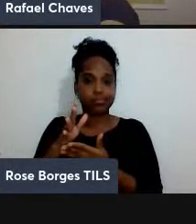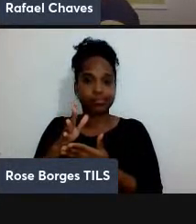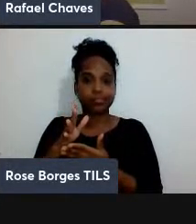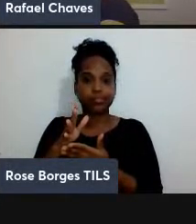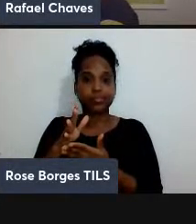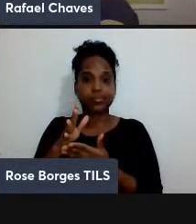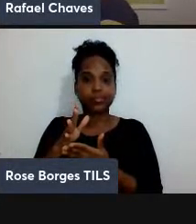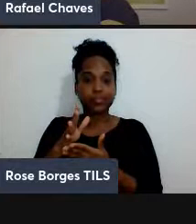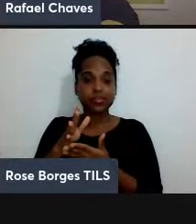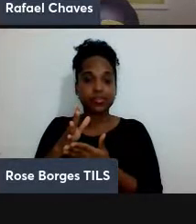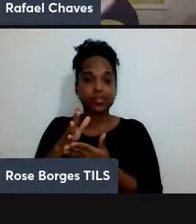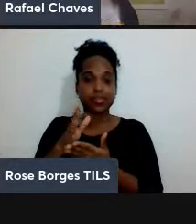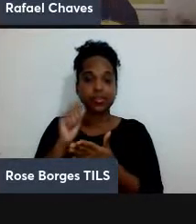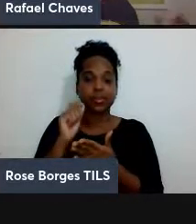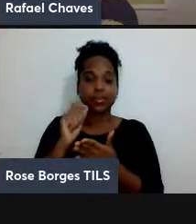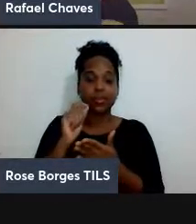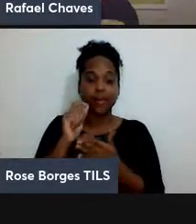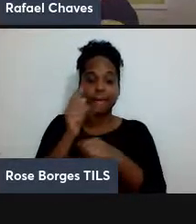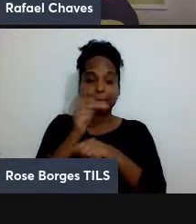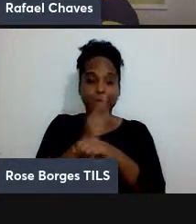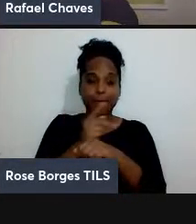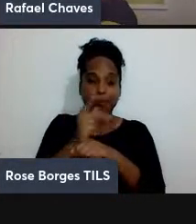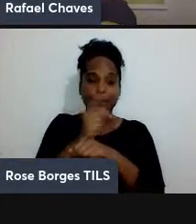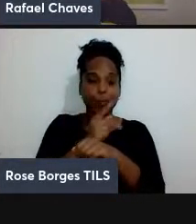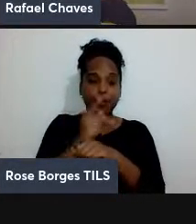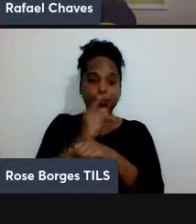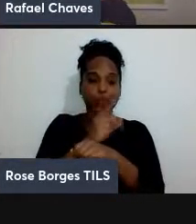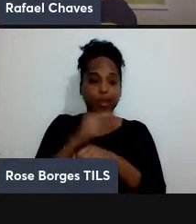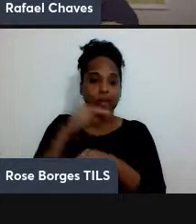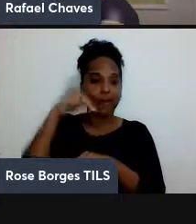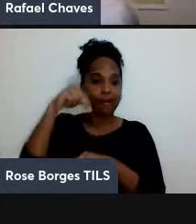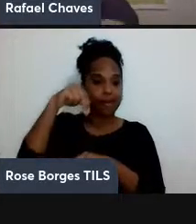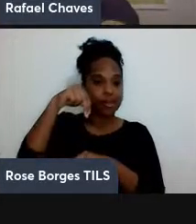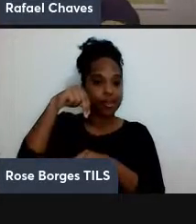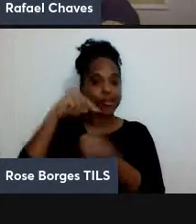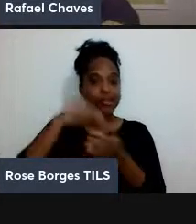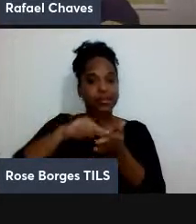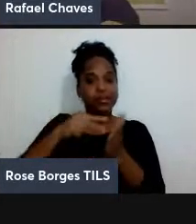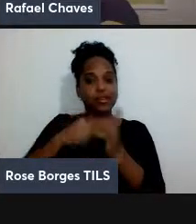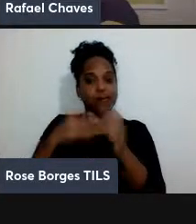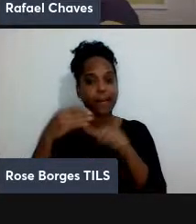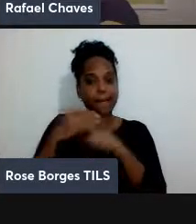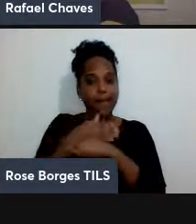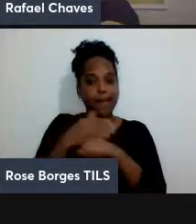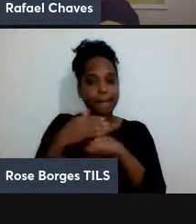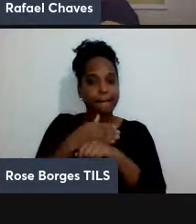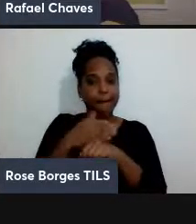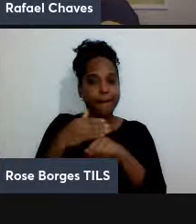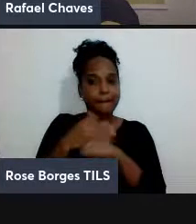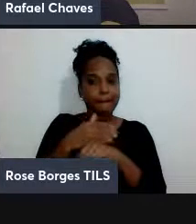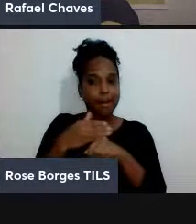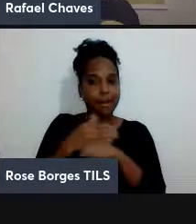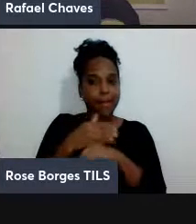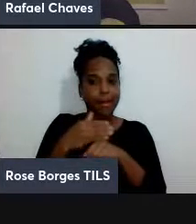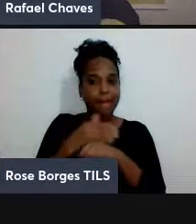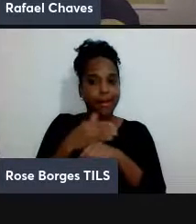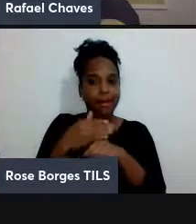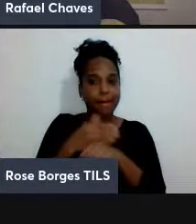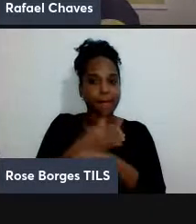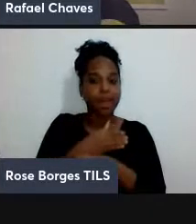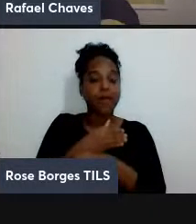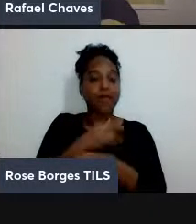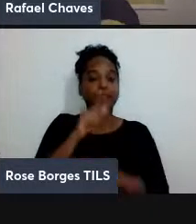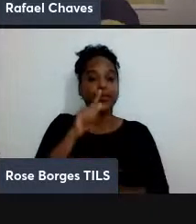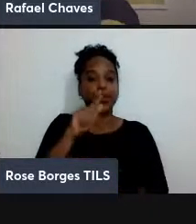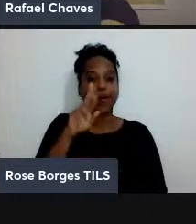que é da ordem de N onde N é o número de entradas nessa lista e quanticamente o Grover mostrou que a gente